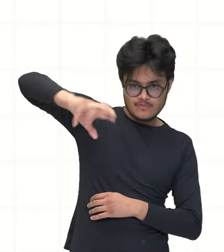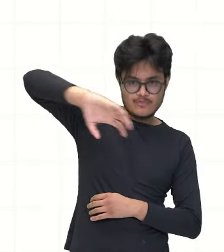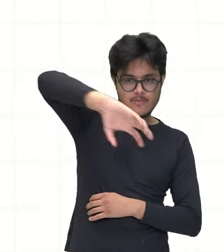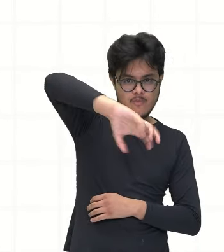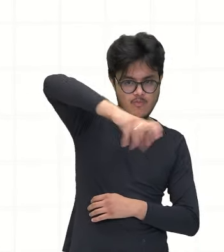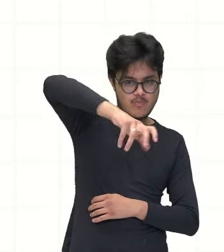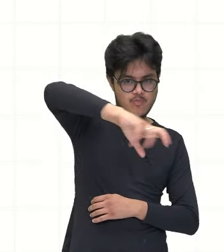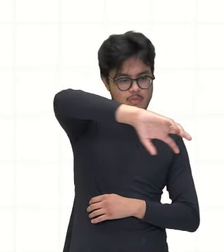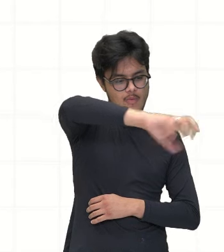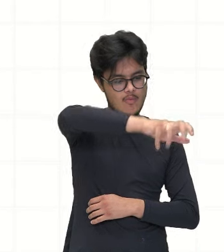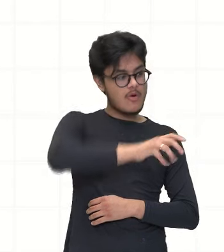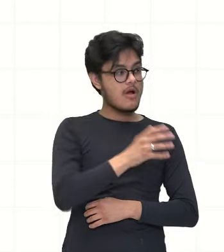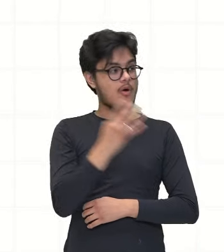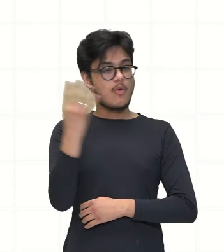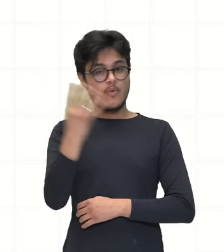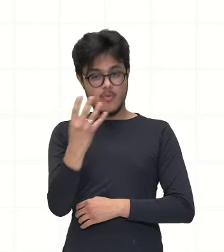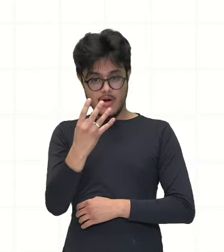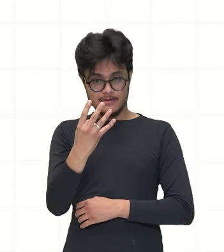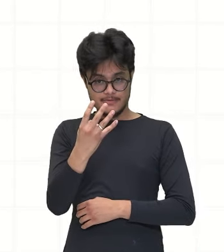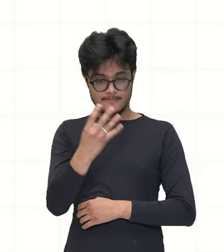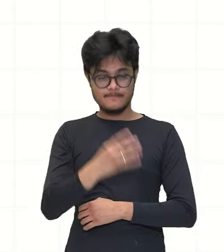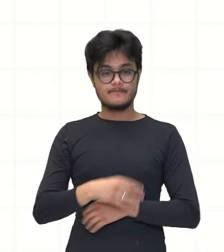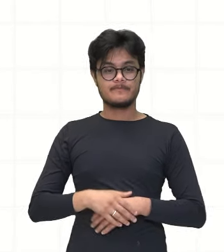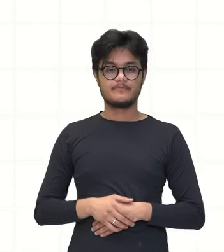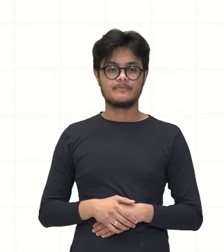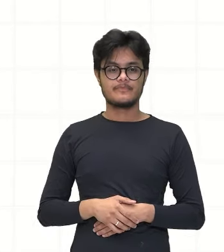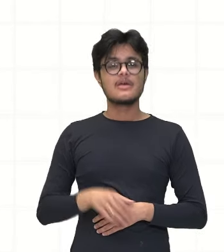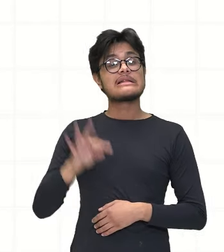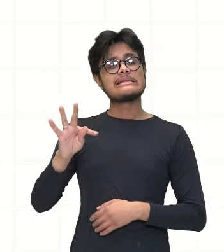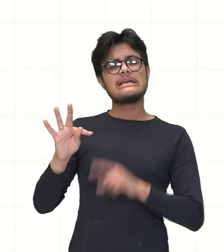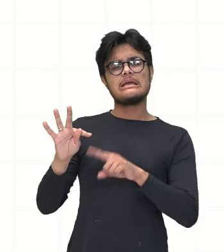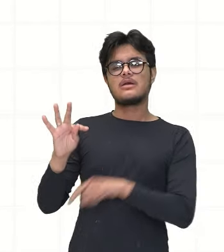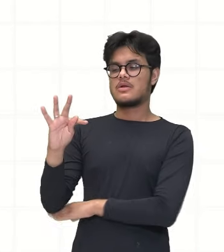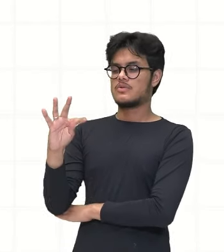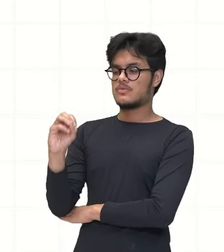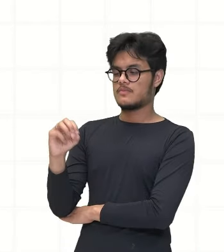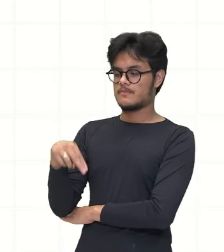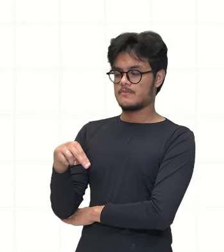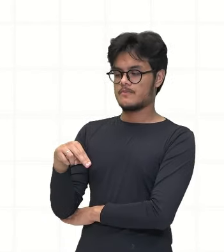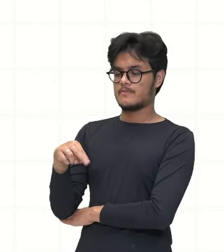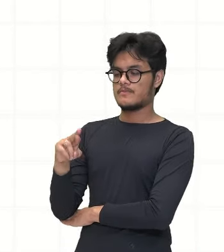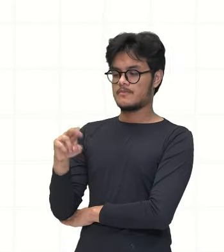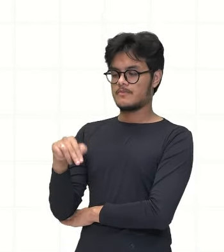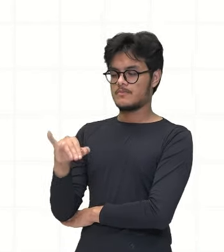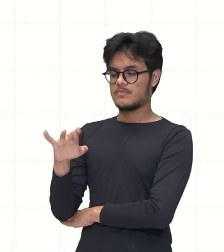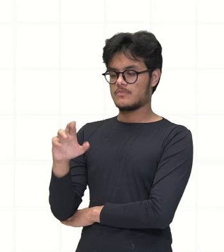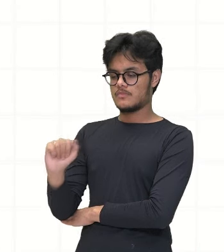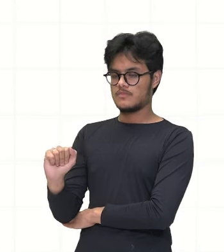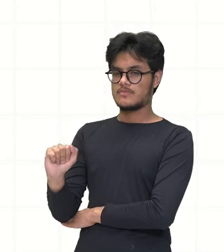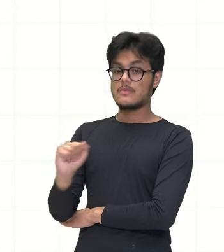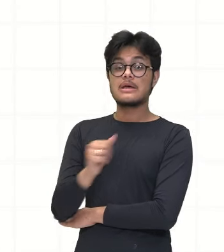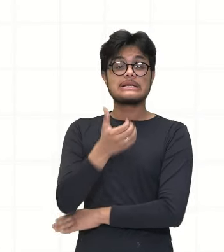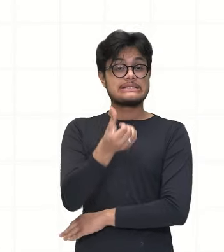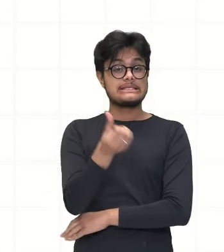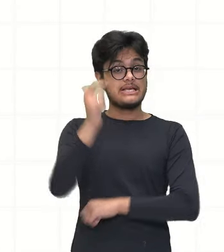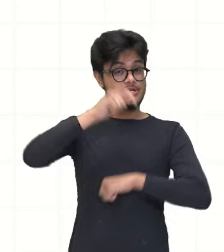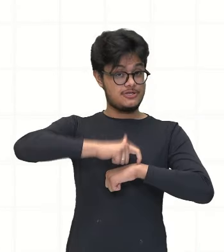quatro torneiras, vou colocar um T aqui de torneira, enchem um reservatório em seis horas.